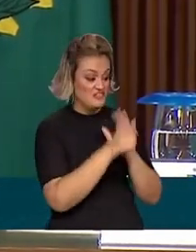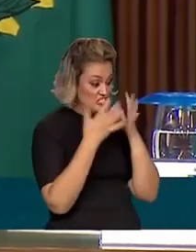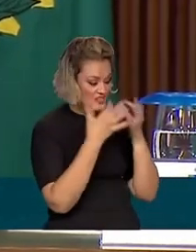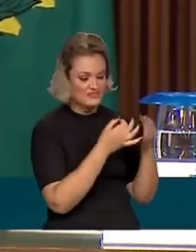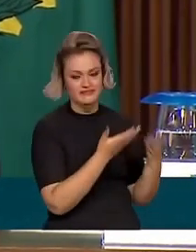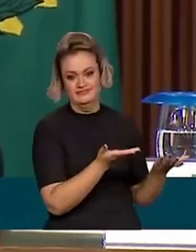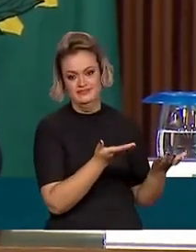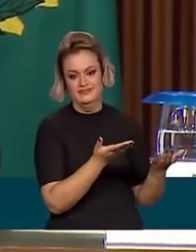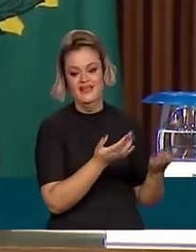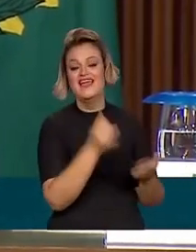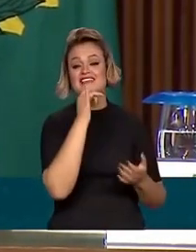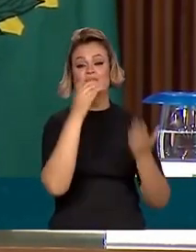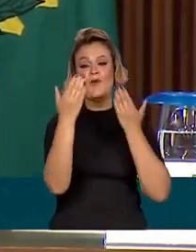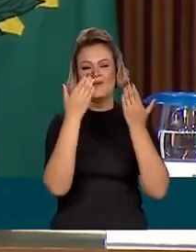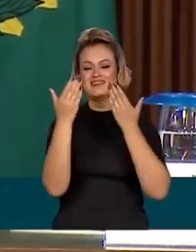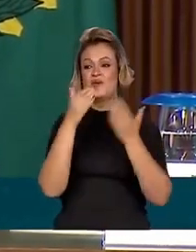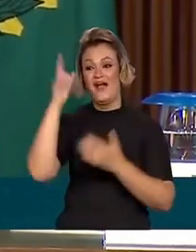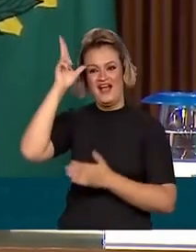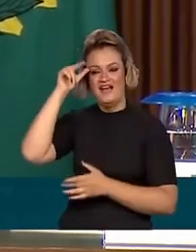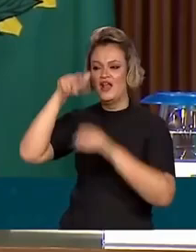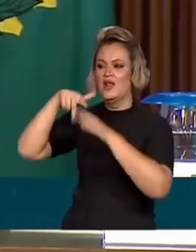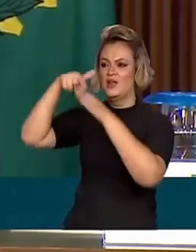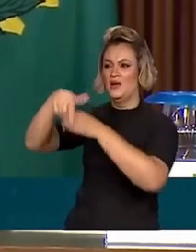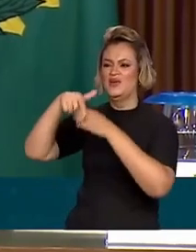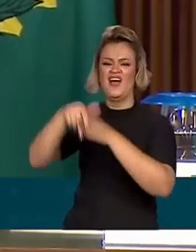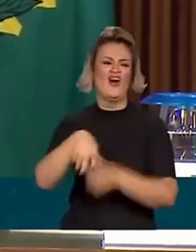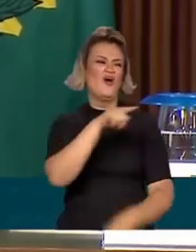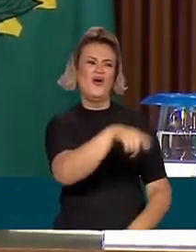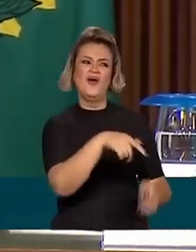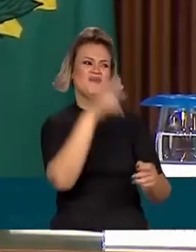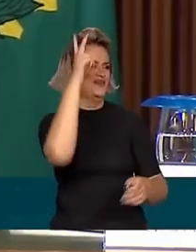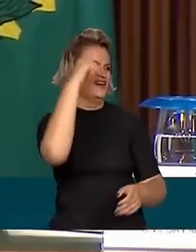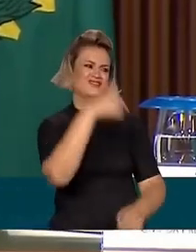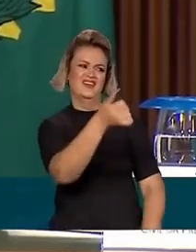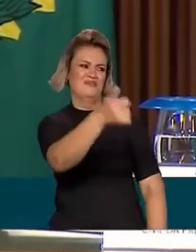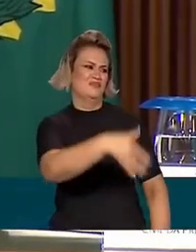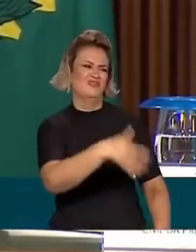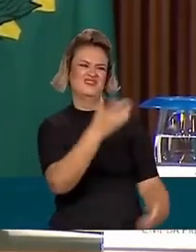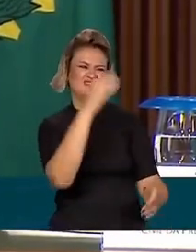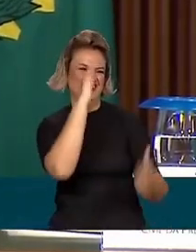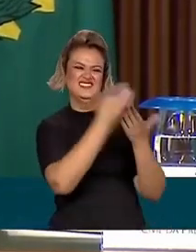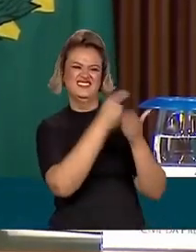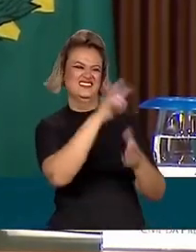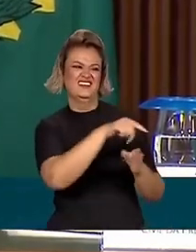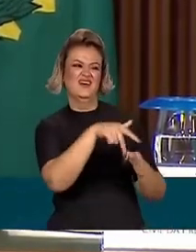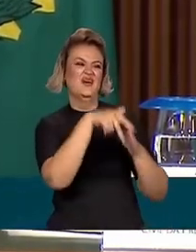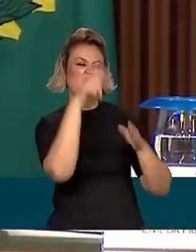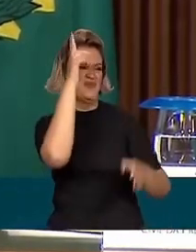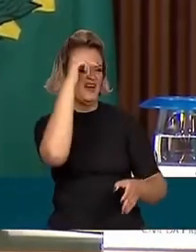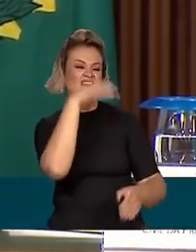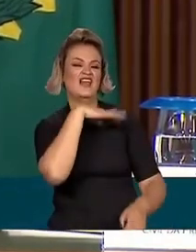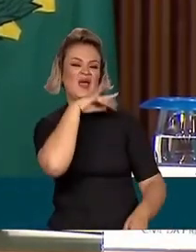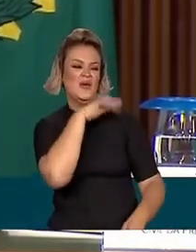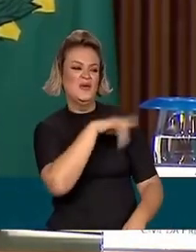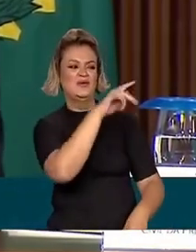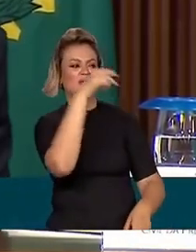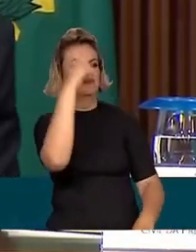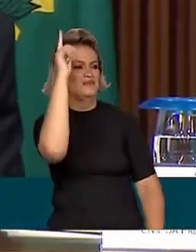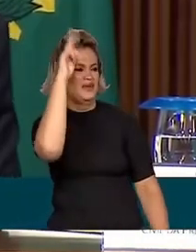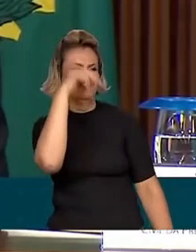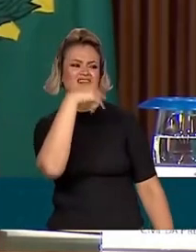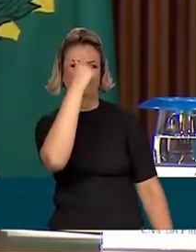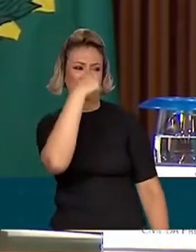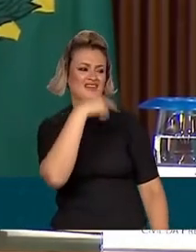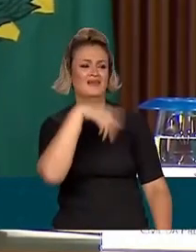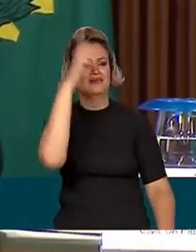está numa corrida de cavalo, dizendo que o seu cavalo é pangaré, que o seu cavalo não tem das contas, que o seu cavalo está com gripe, que o seu cavalo está